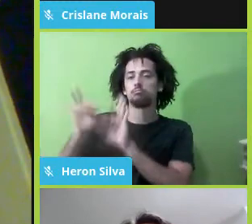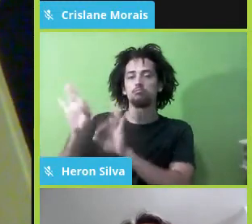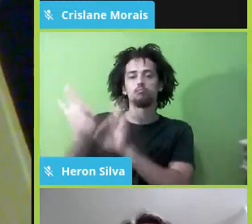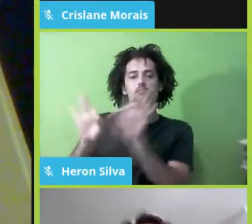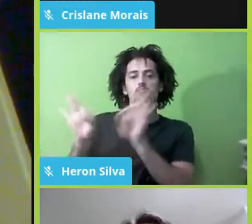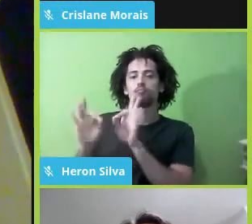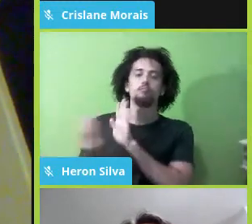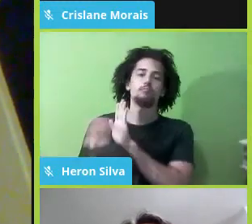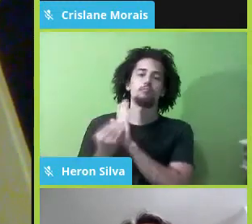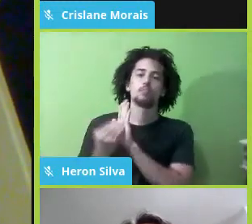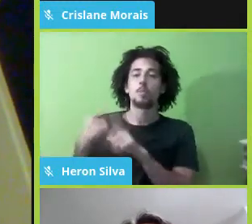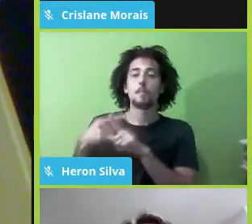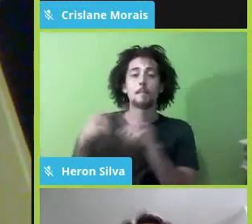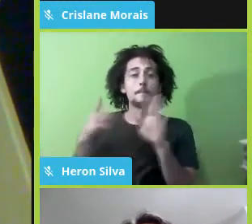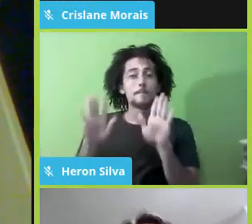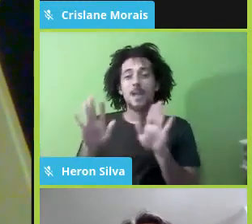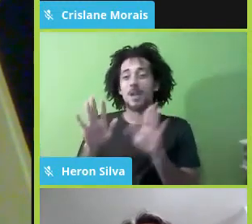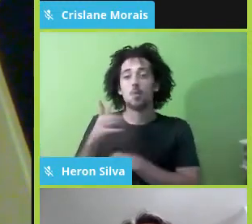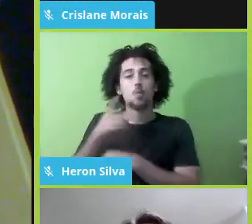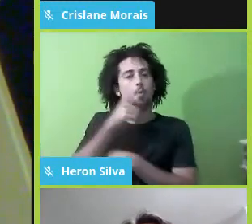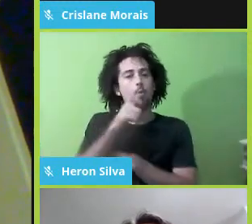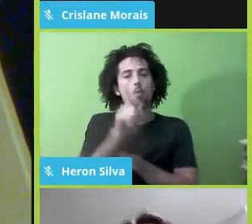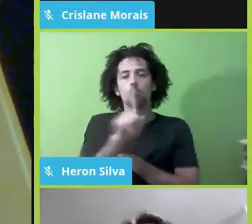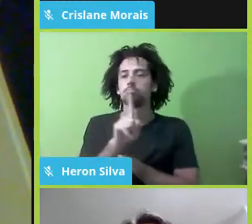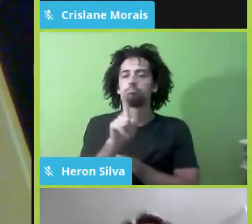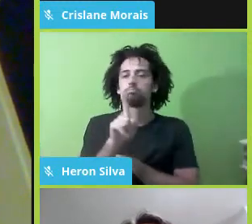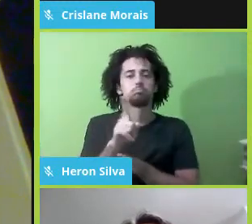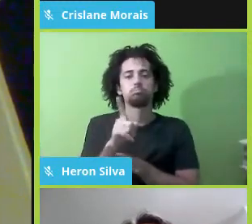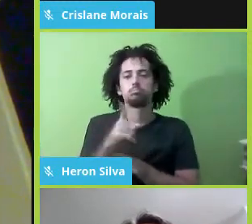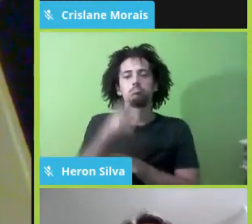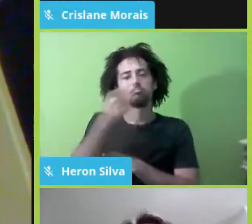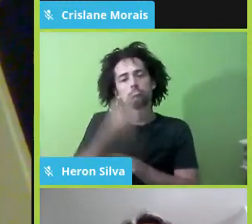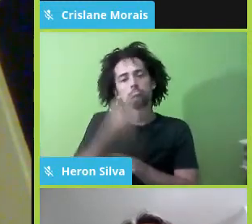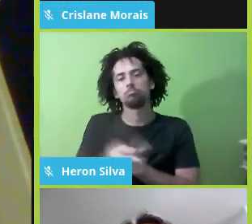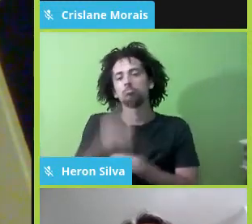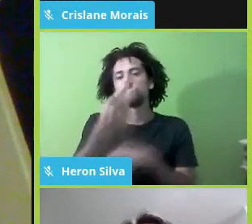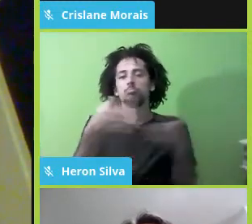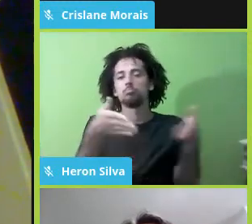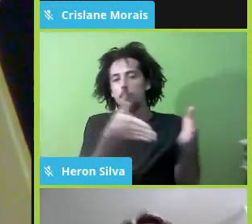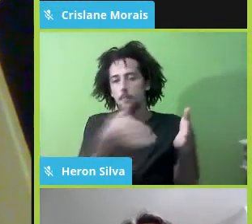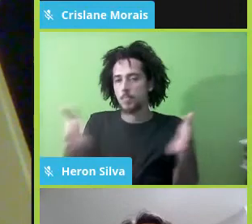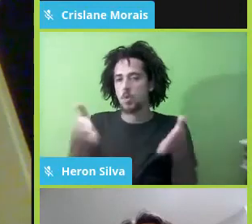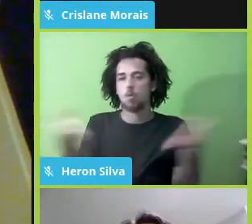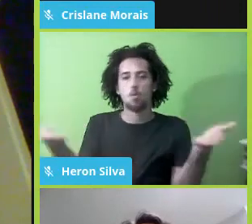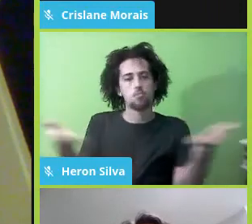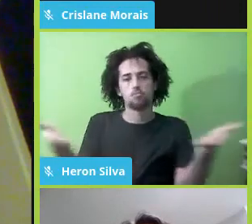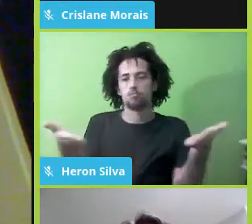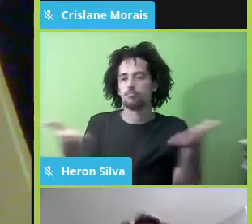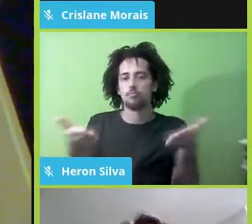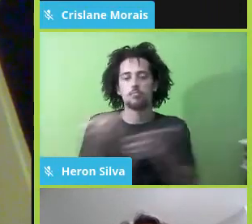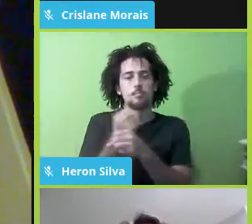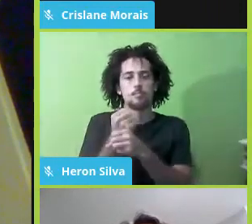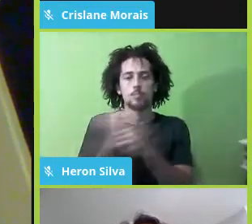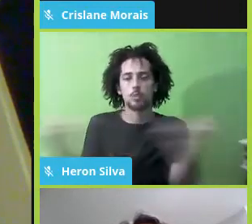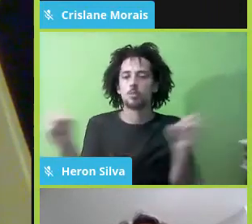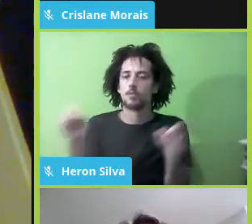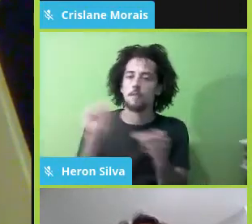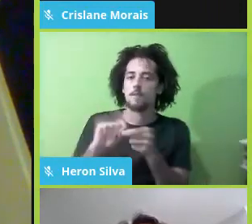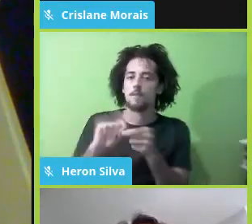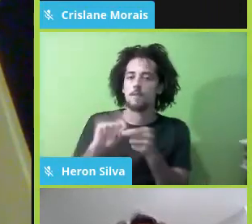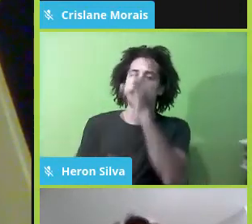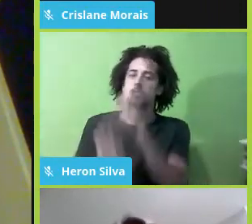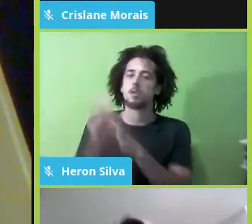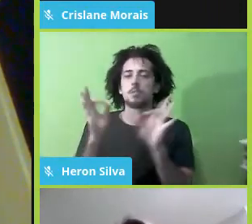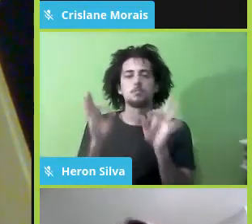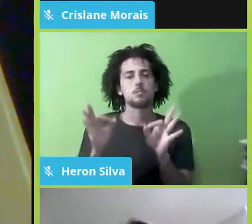não funciona nesse período de pandemia, nesse modelo de educação remota. O Conselho Nacional de